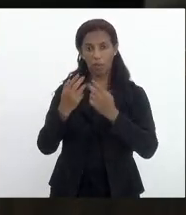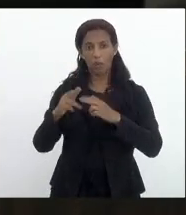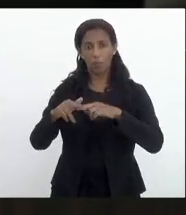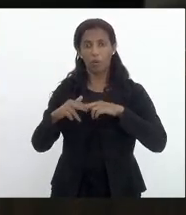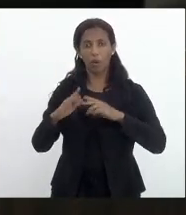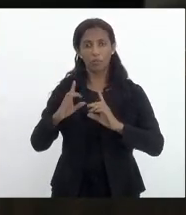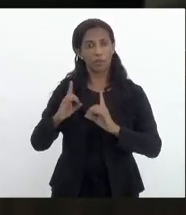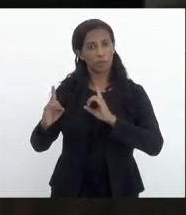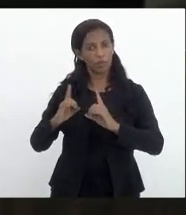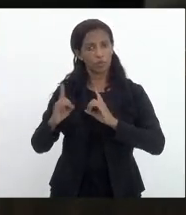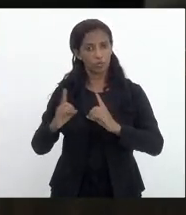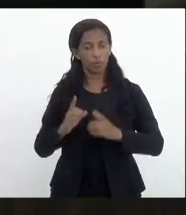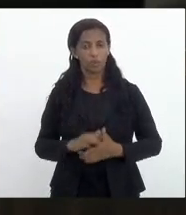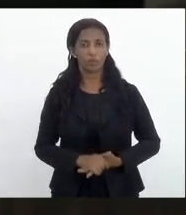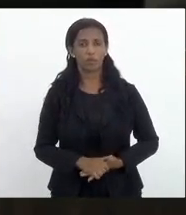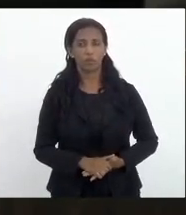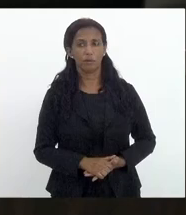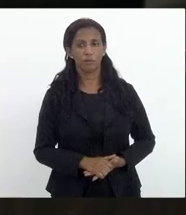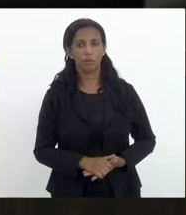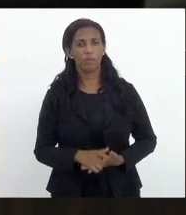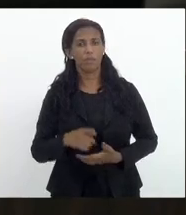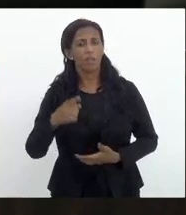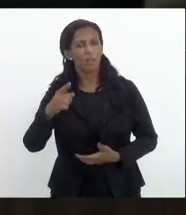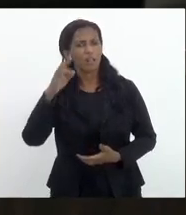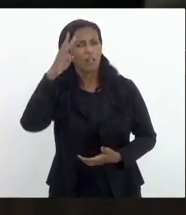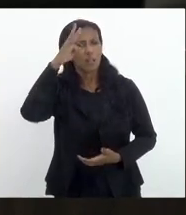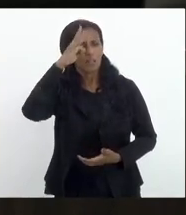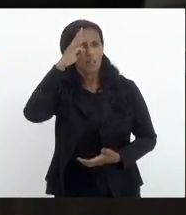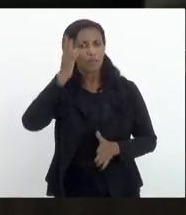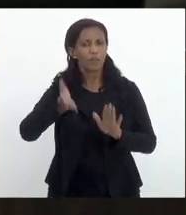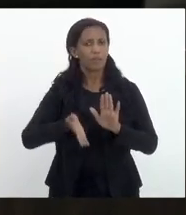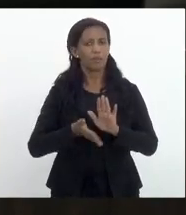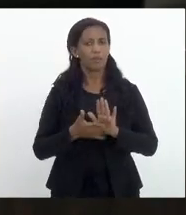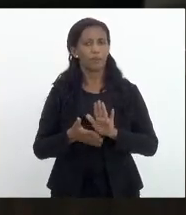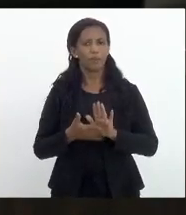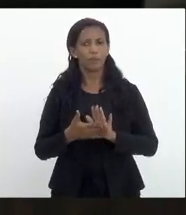deputados e lá, na terça-feira, vamos propor